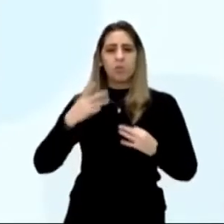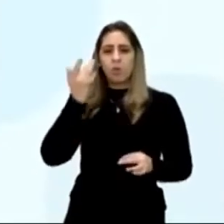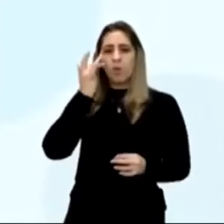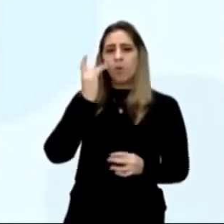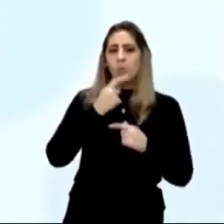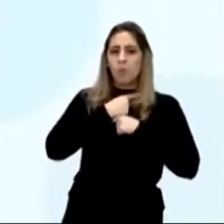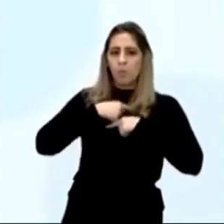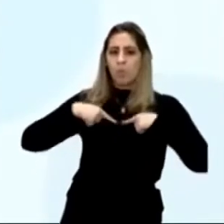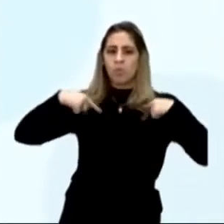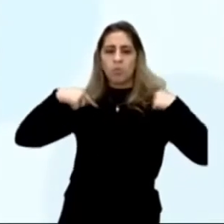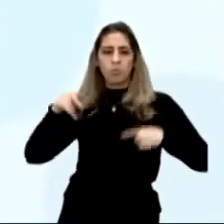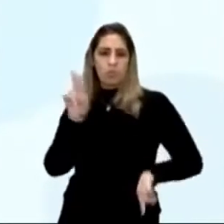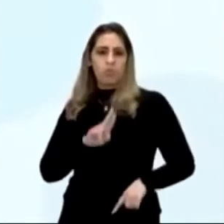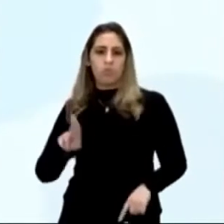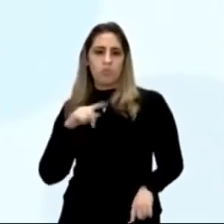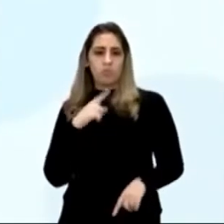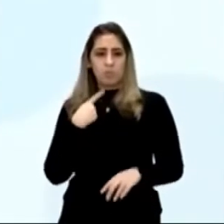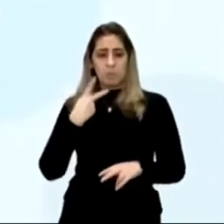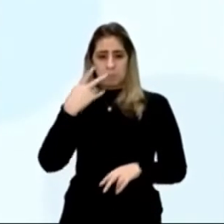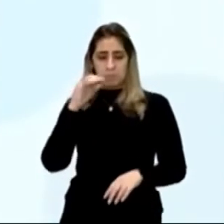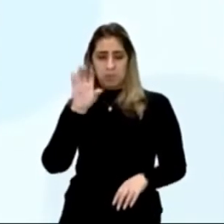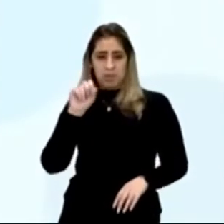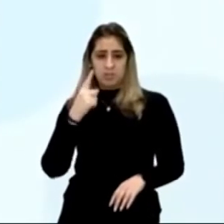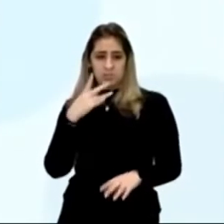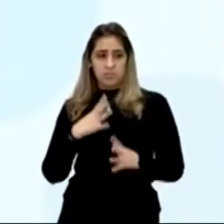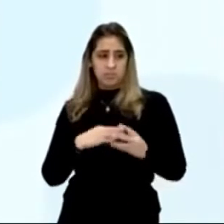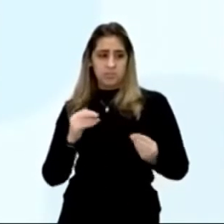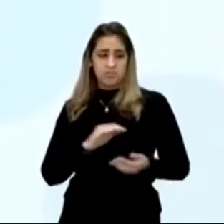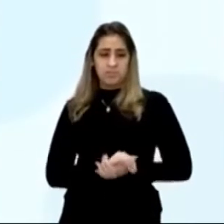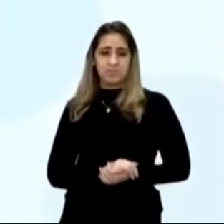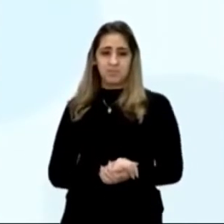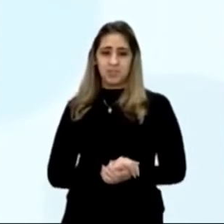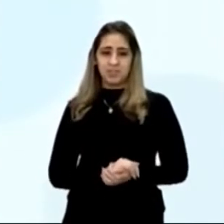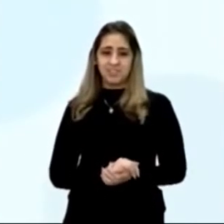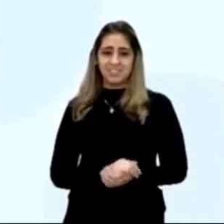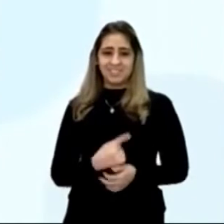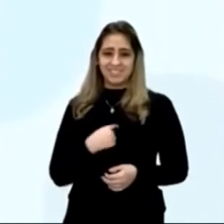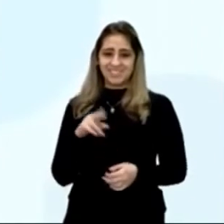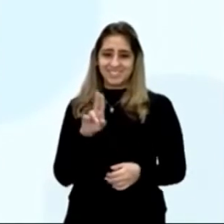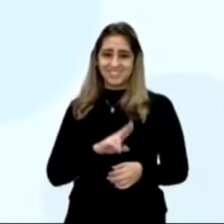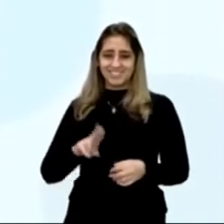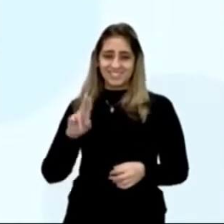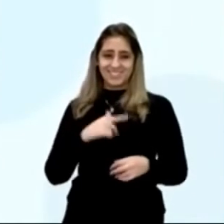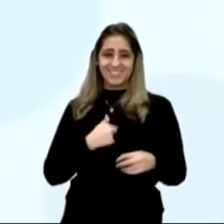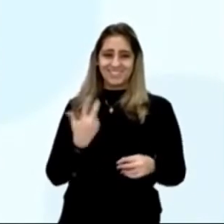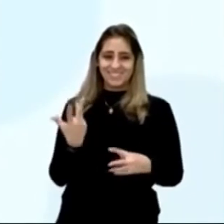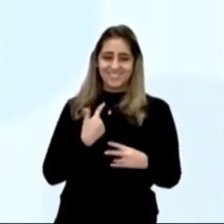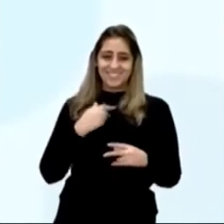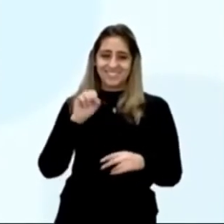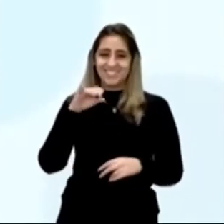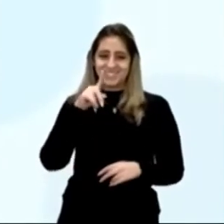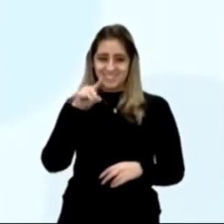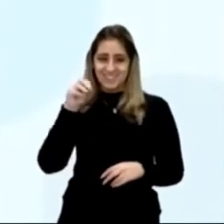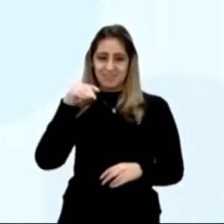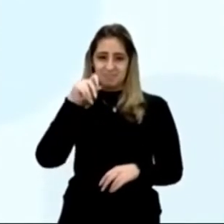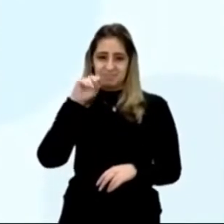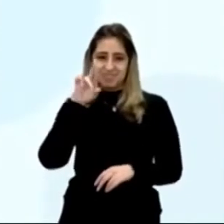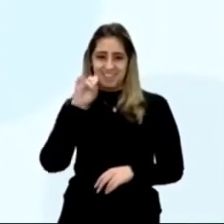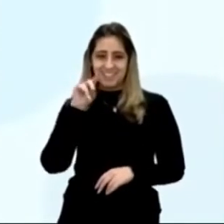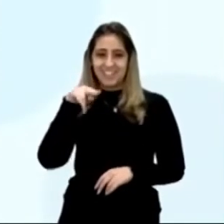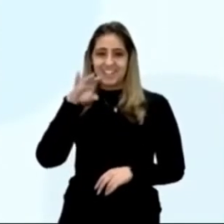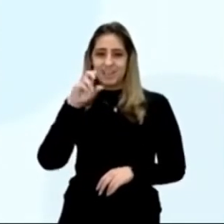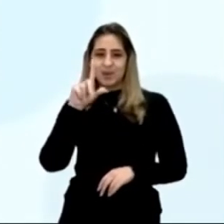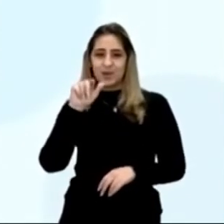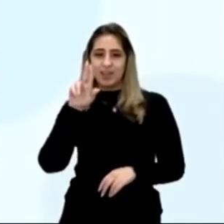pescoço, e aos pés, uma alcatifa por estrado, Sancho de Trovar, Simão de Miranda, Nicolau Coelho,